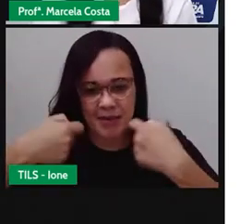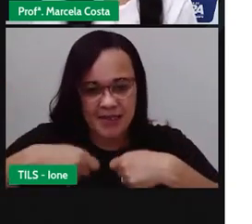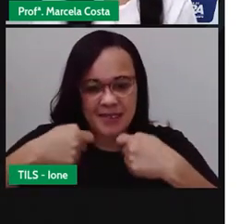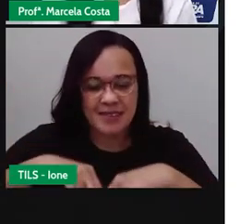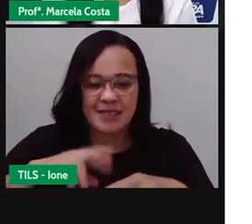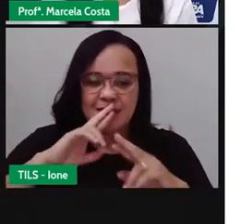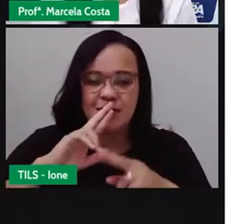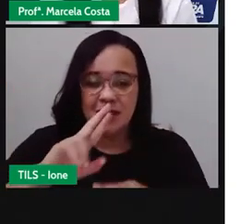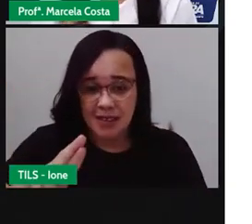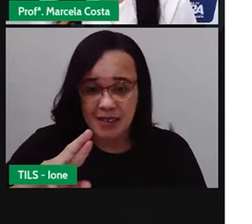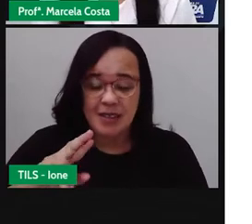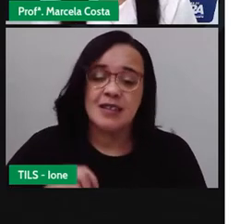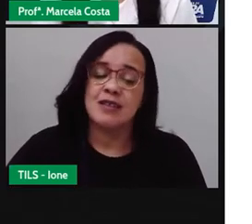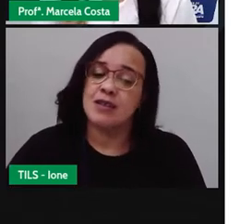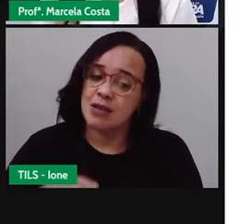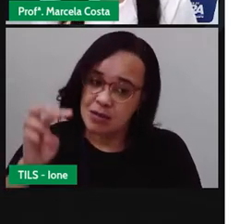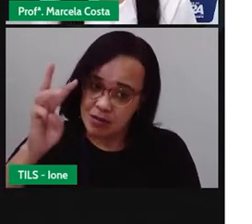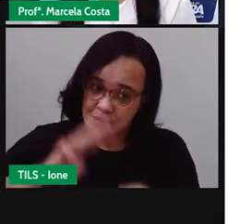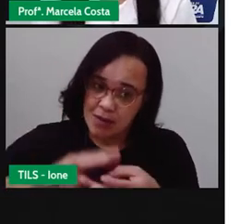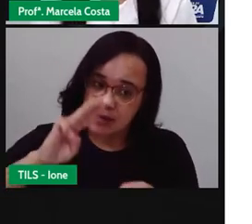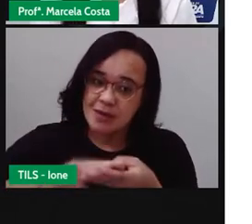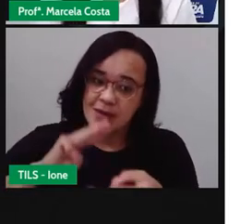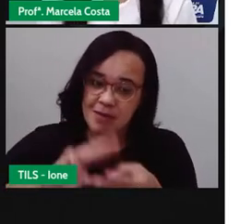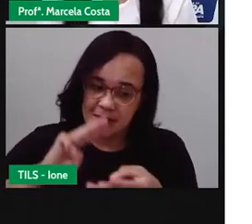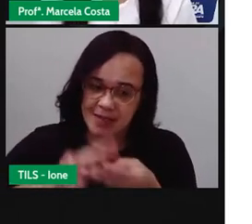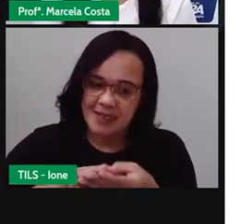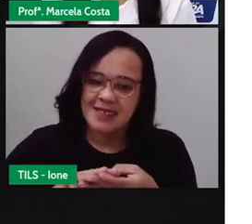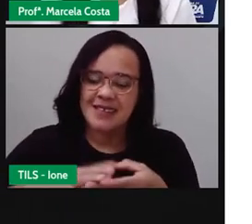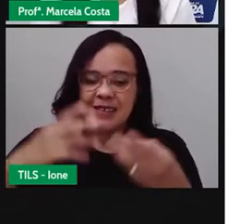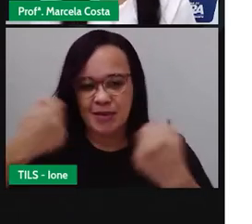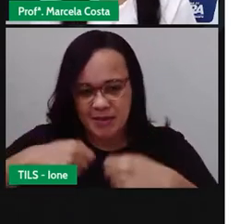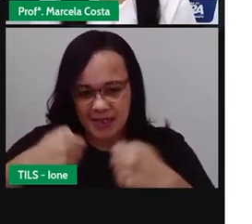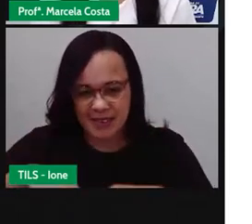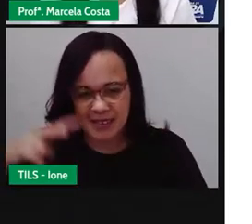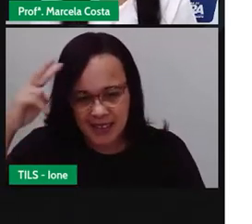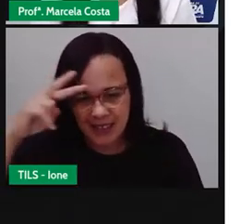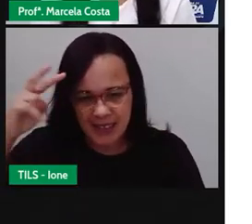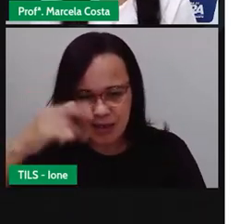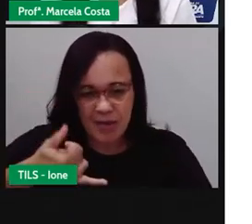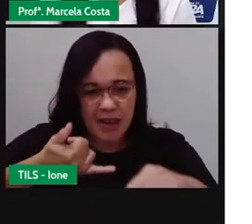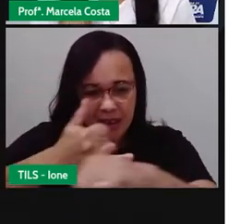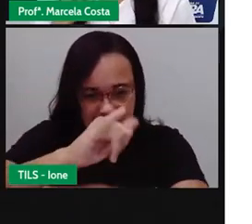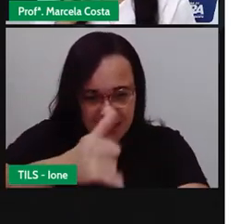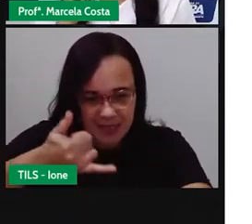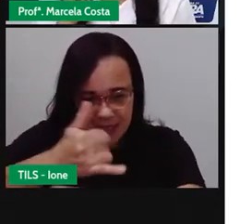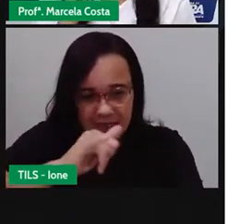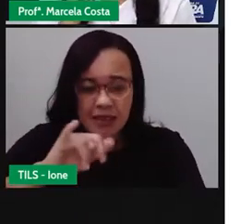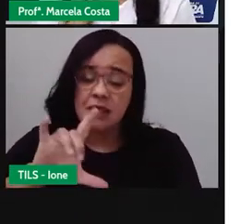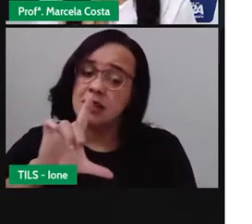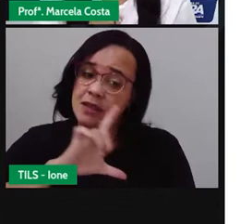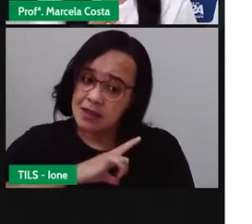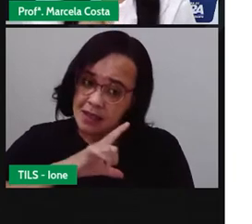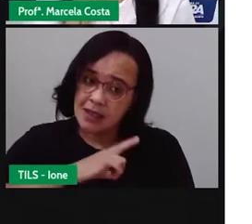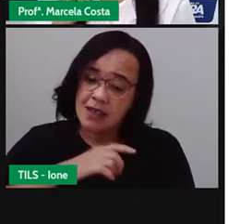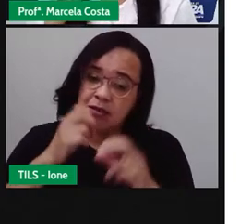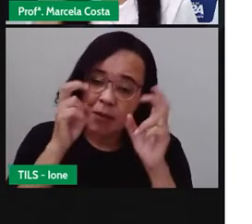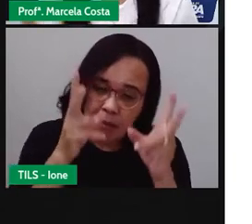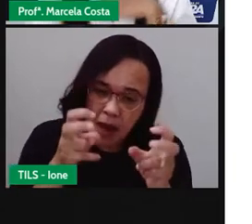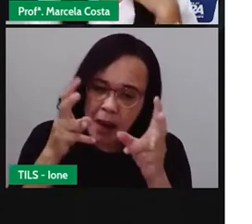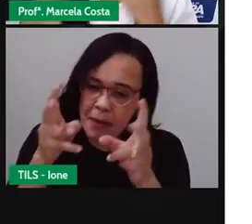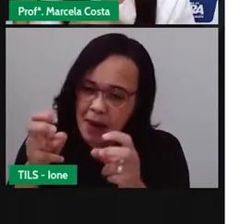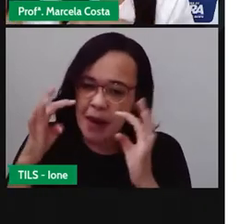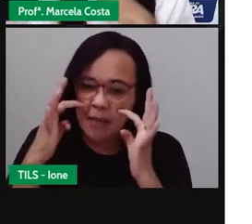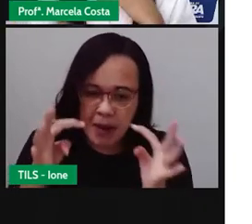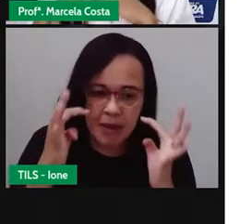matemático. Acompanhe as estratégias que a gente utilizou, tá bom? mas não esqueça que